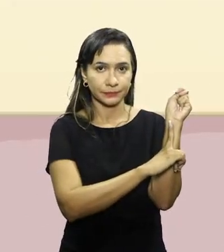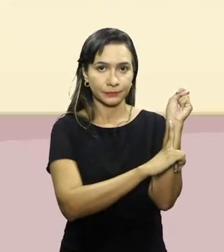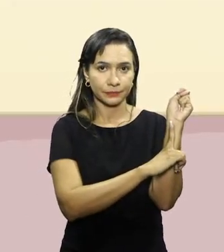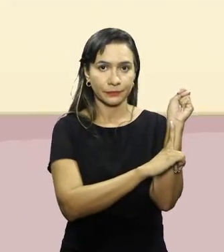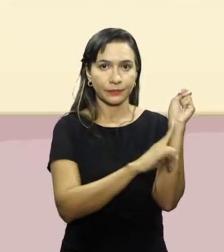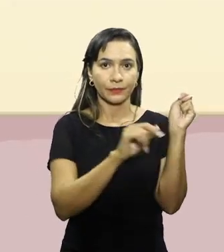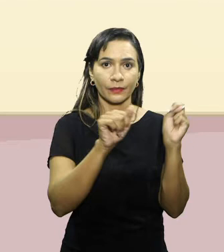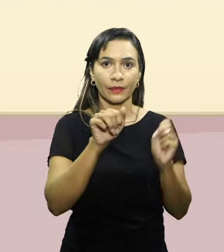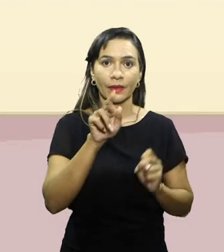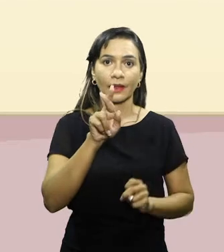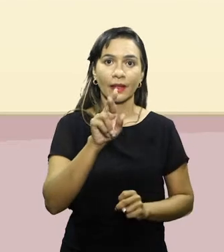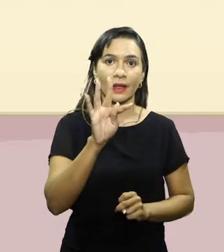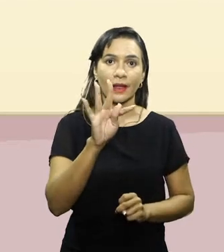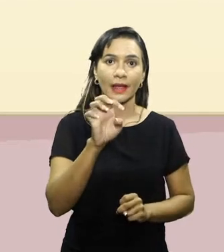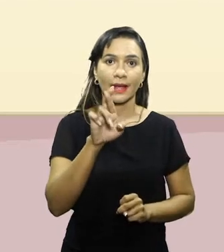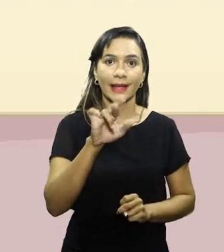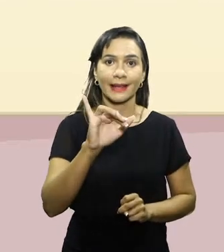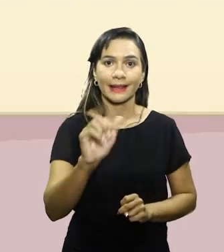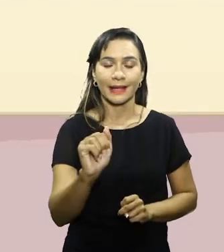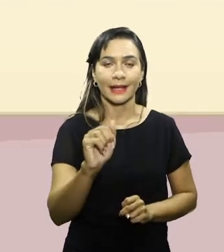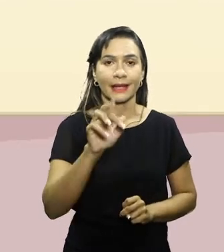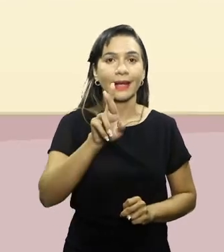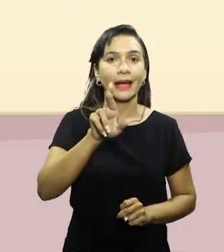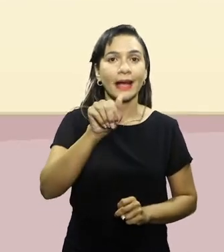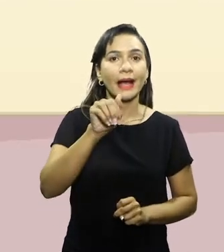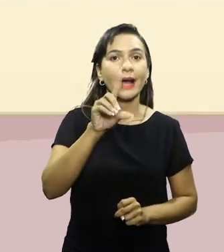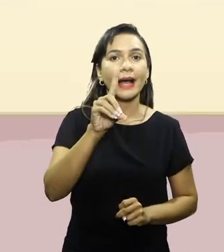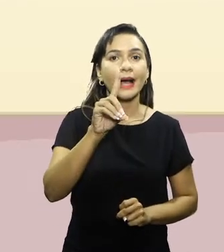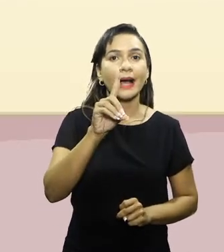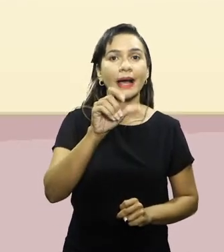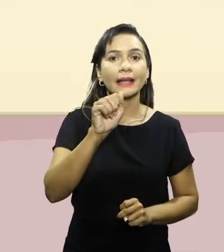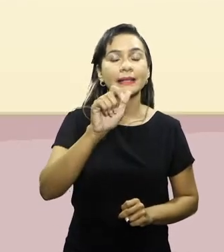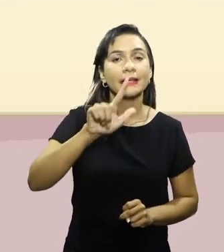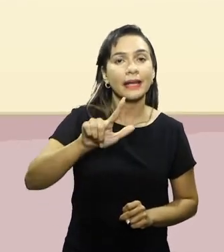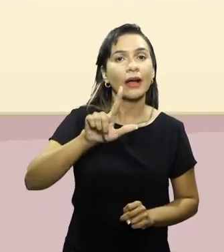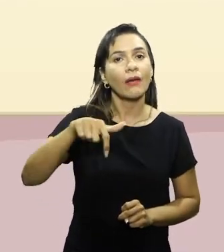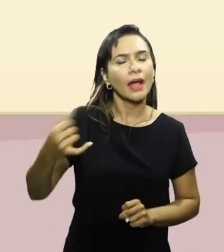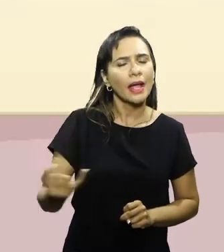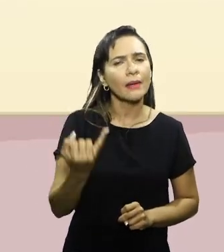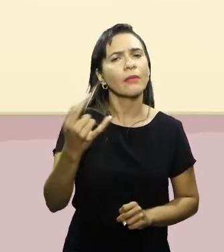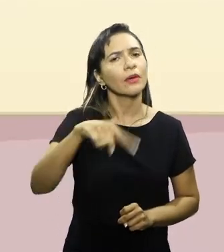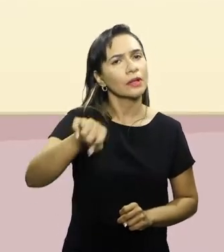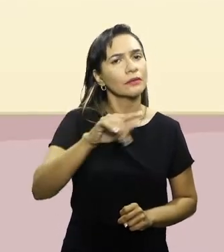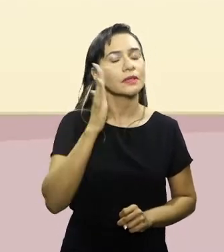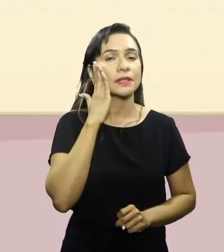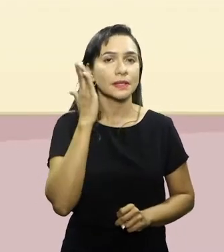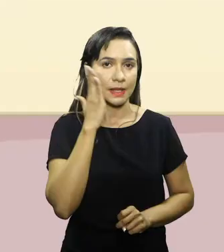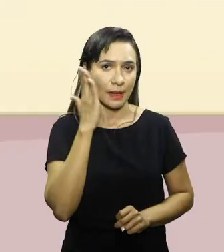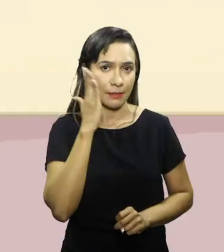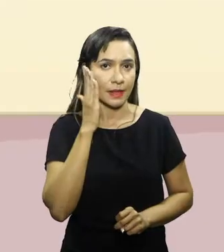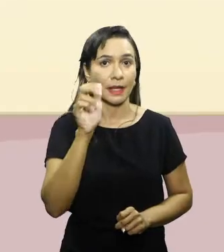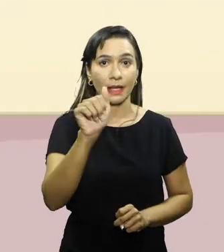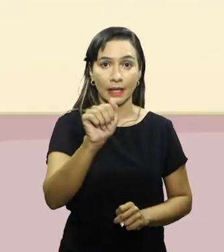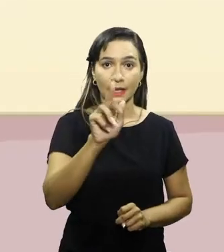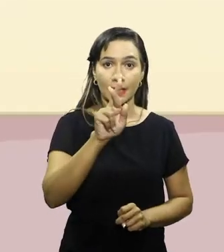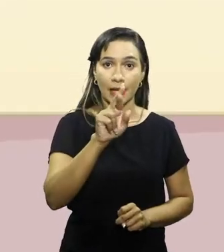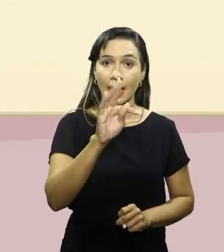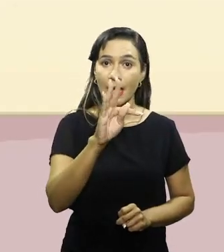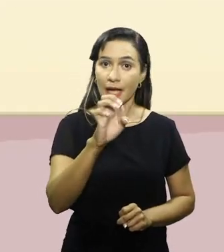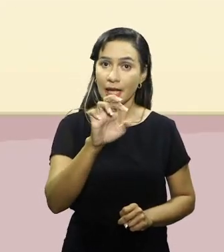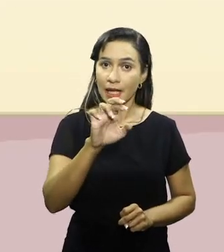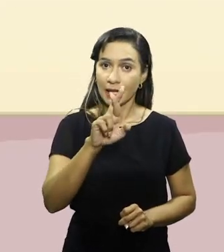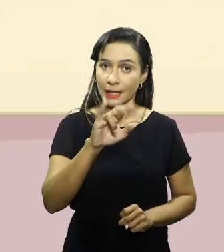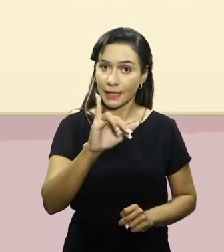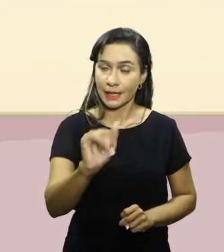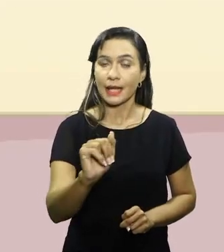radial e fica localizado no nosso pulso. É importante destacar, pessoal, que as artérias, por terem um